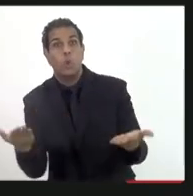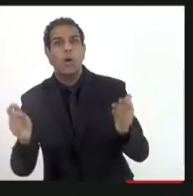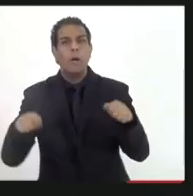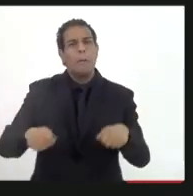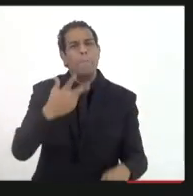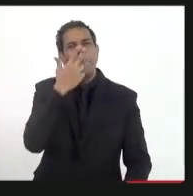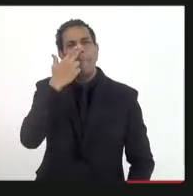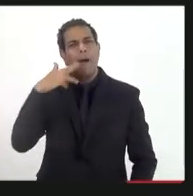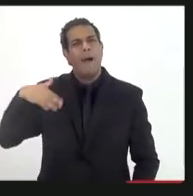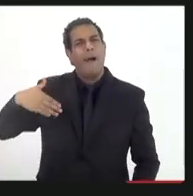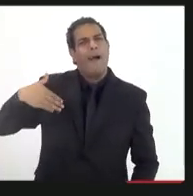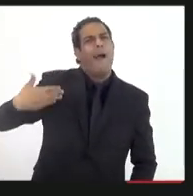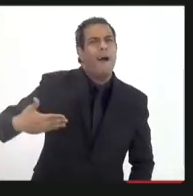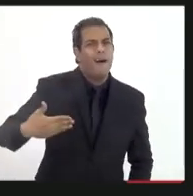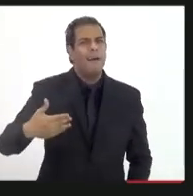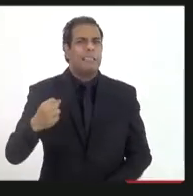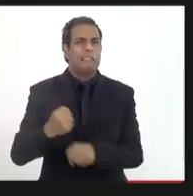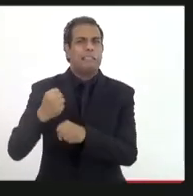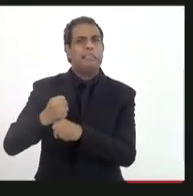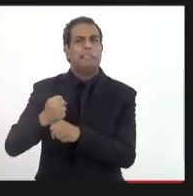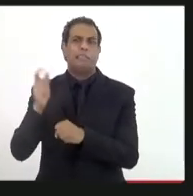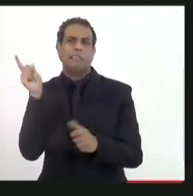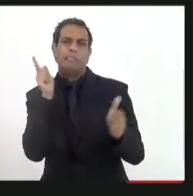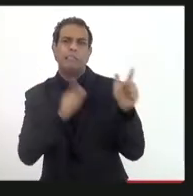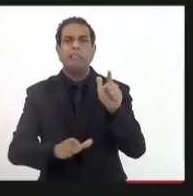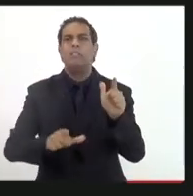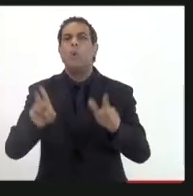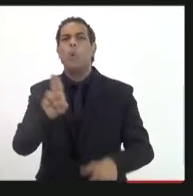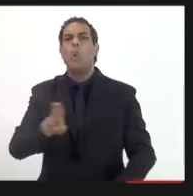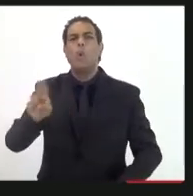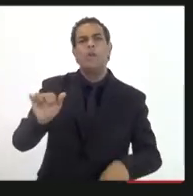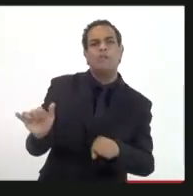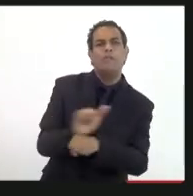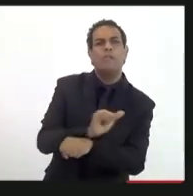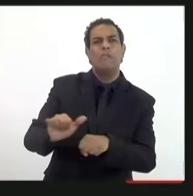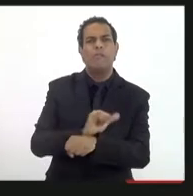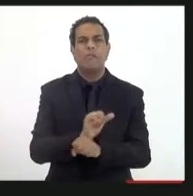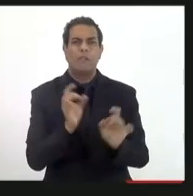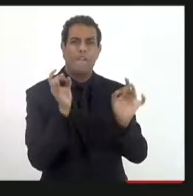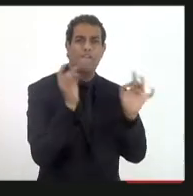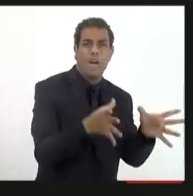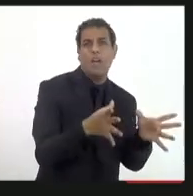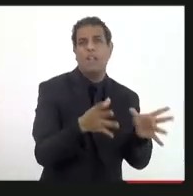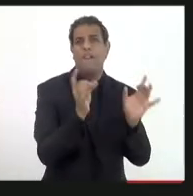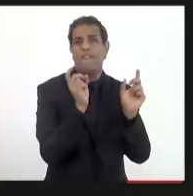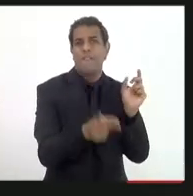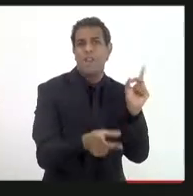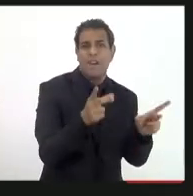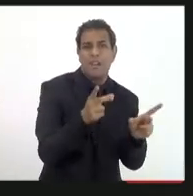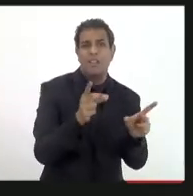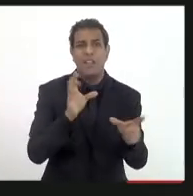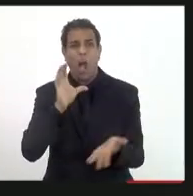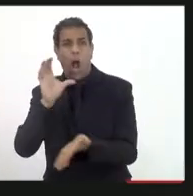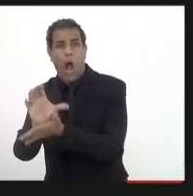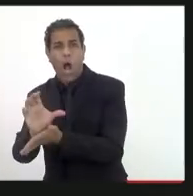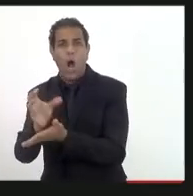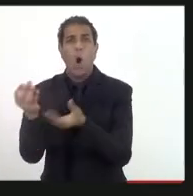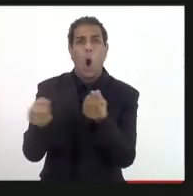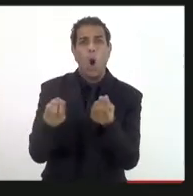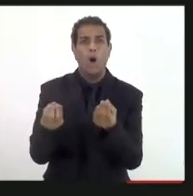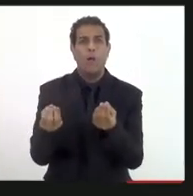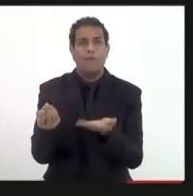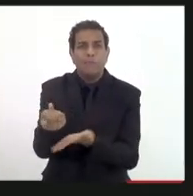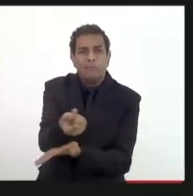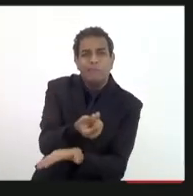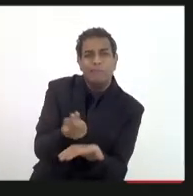prevê a capitalização através da vento em capital. quer dizer, isso, talvez,